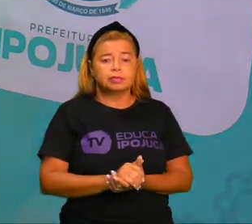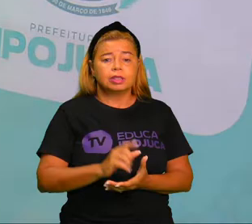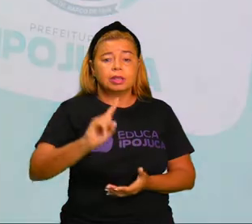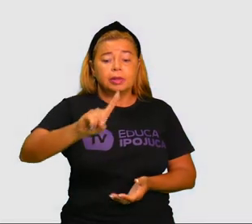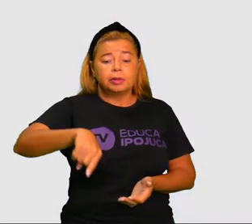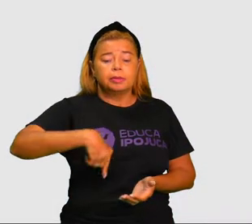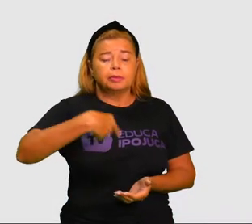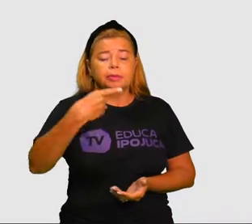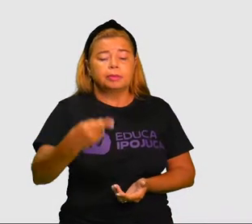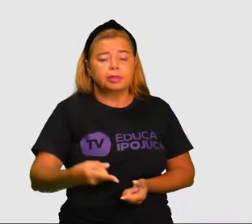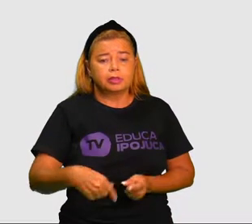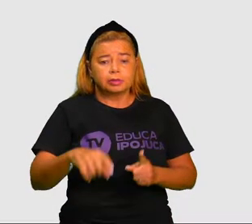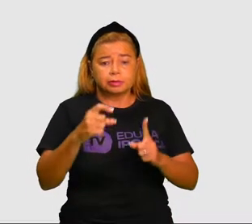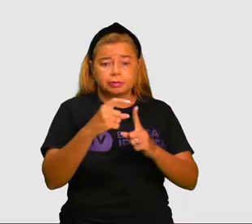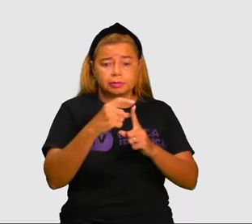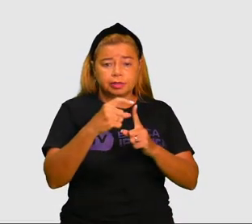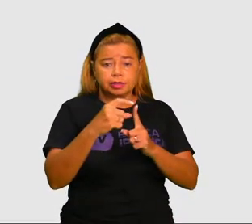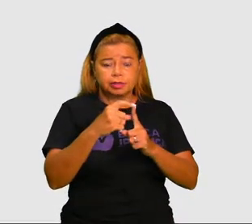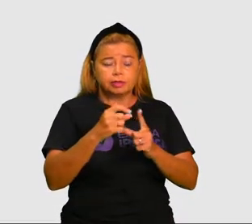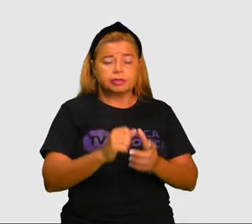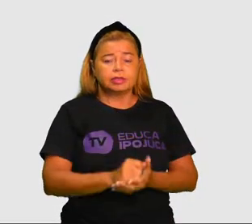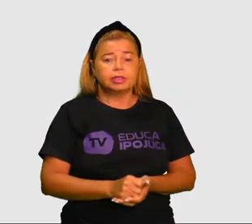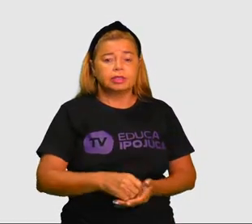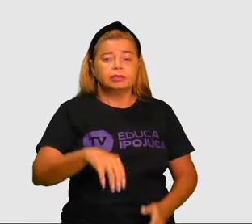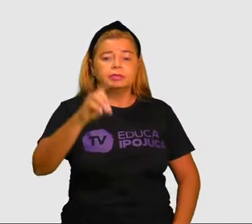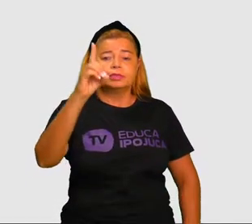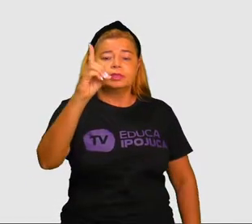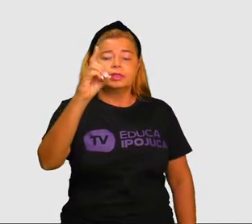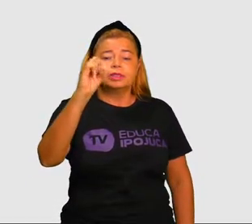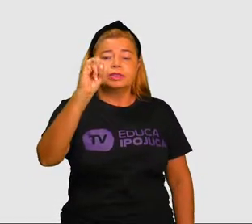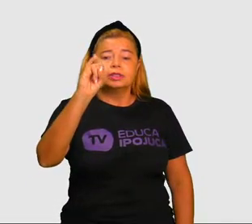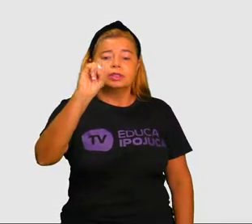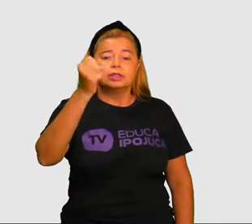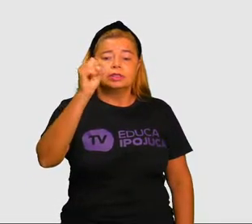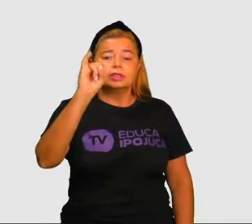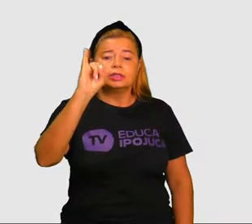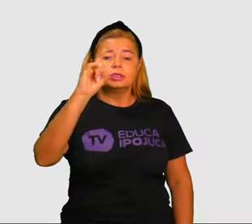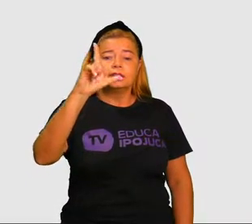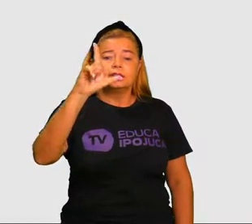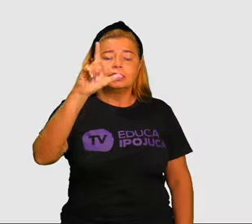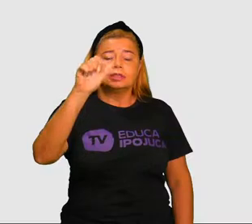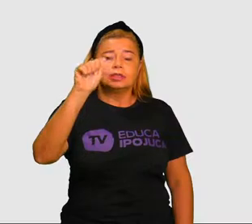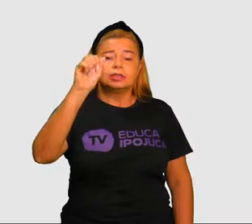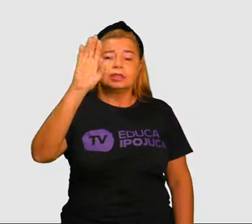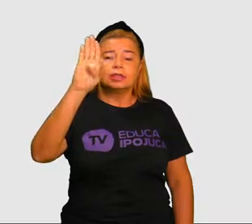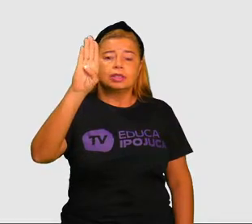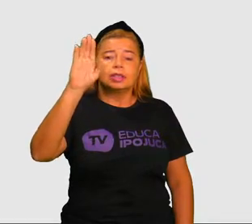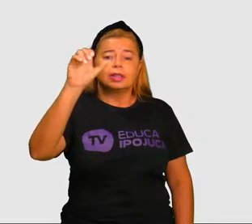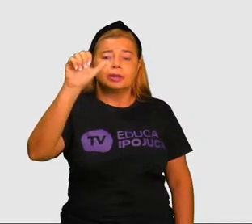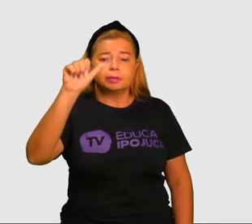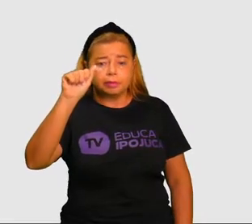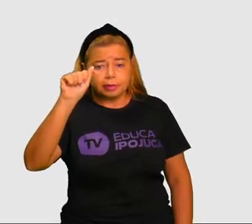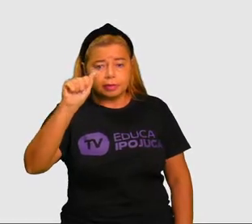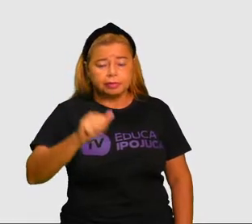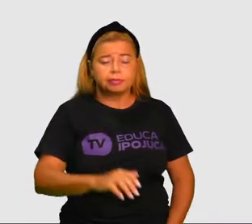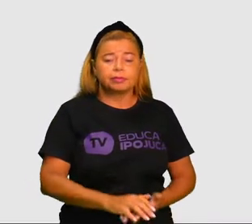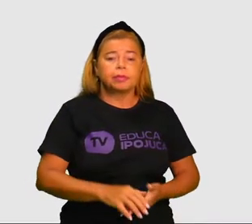de sílabas. Duas sílabas. Olha. Gato. Olha aqui, hein? Imagem linda desse gato.